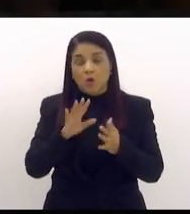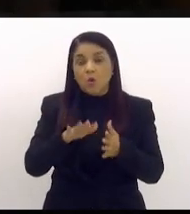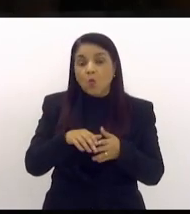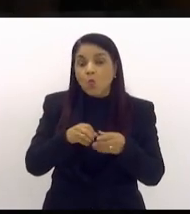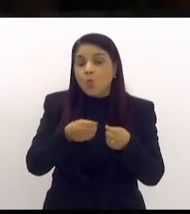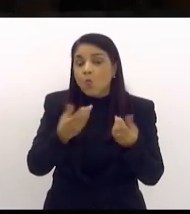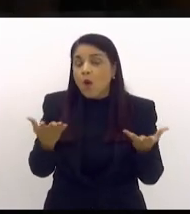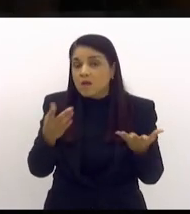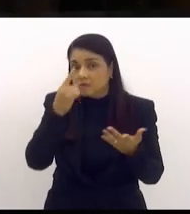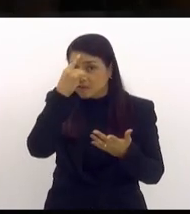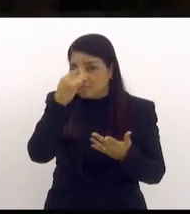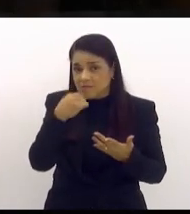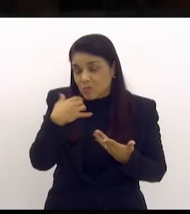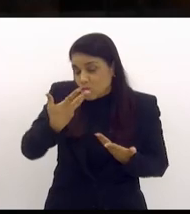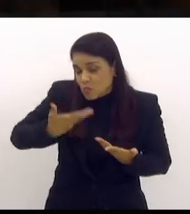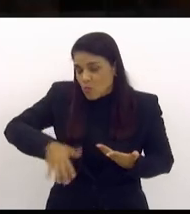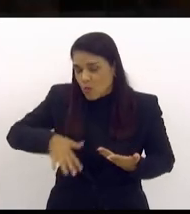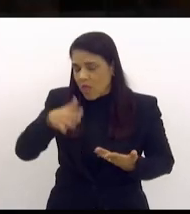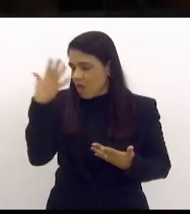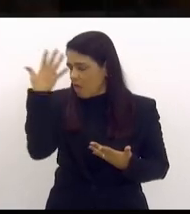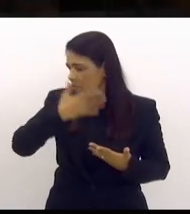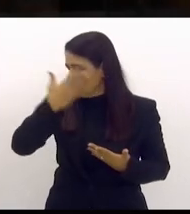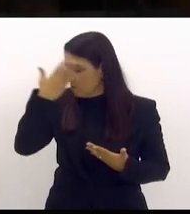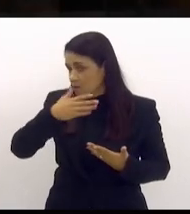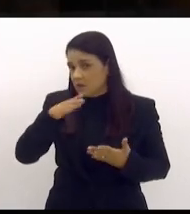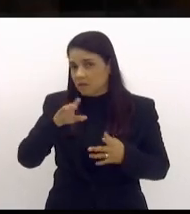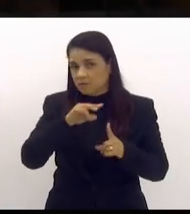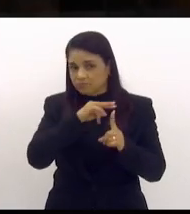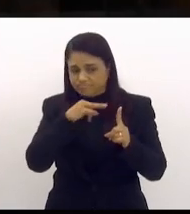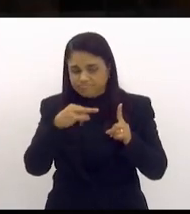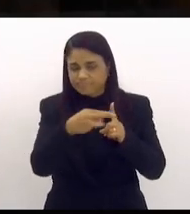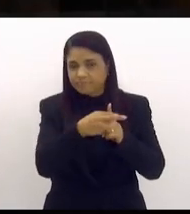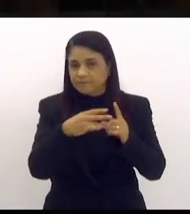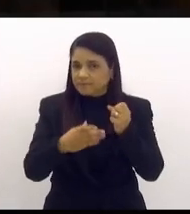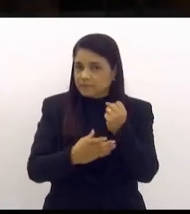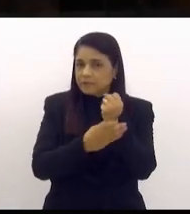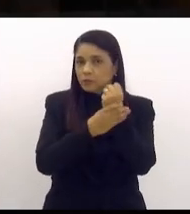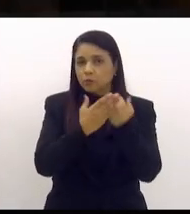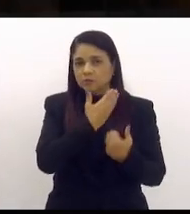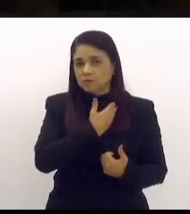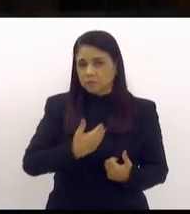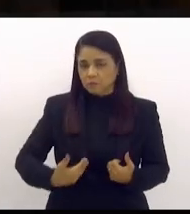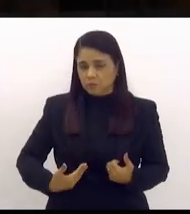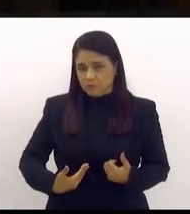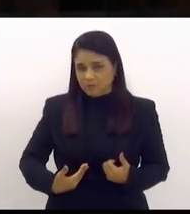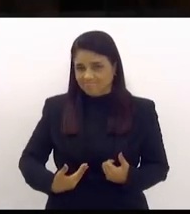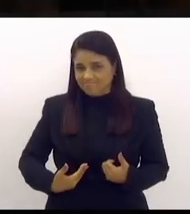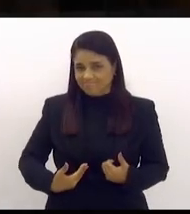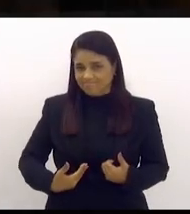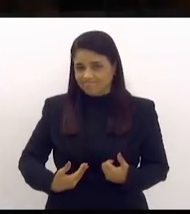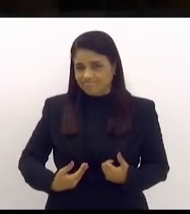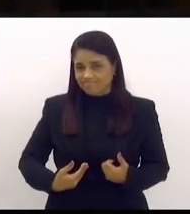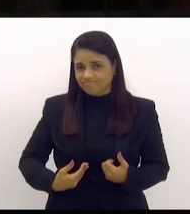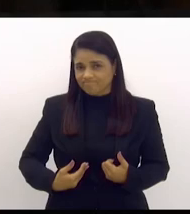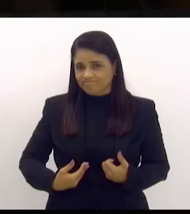imagens que a gente não quer ver do ponto de vista da lógica de uma segurança pública que é completamente